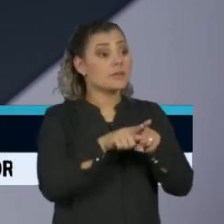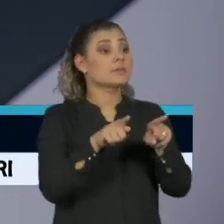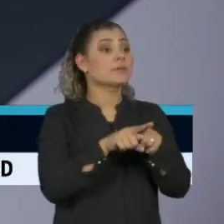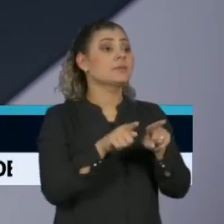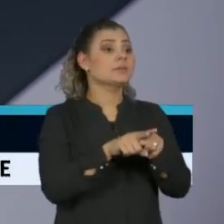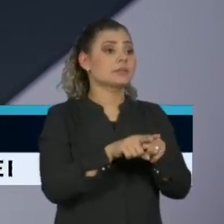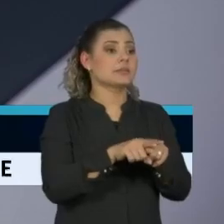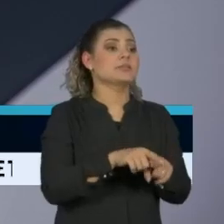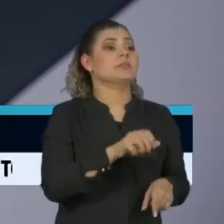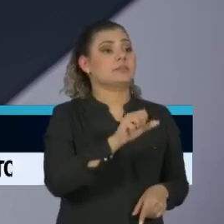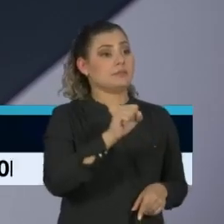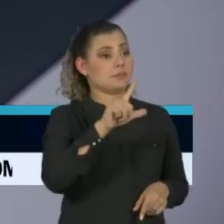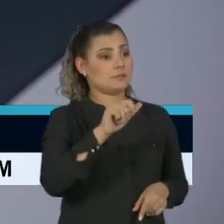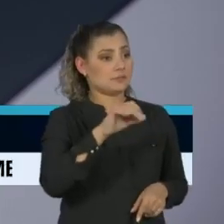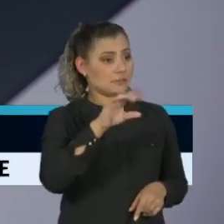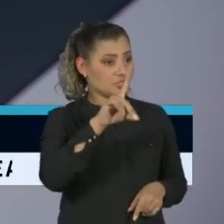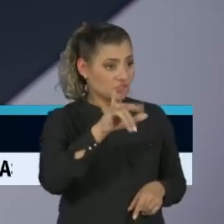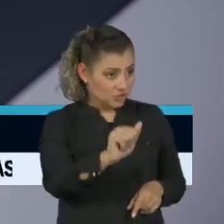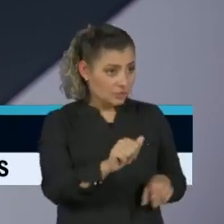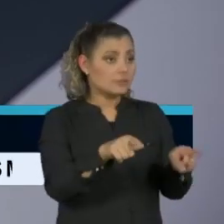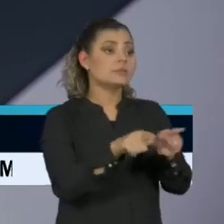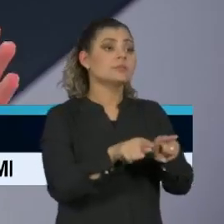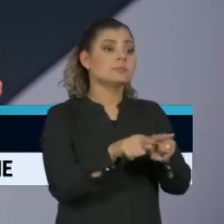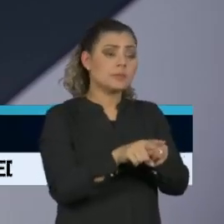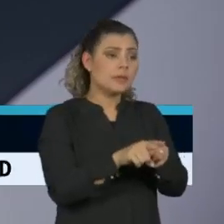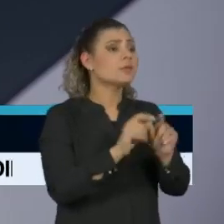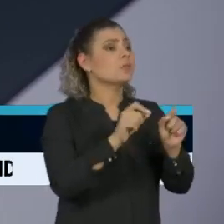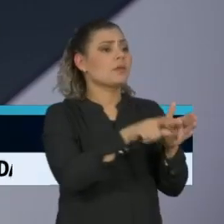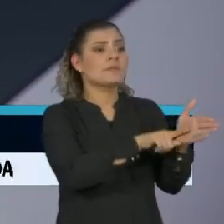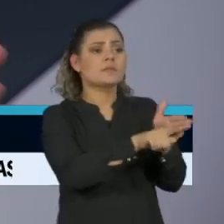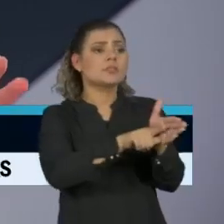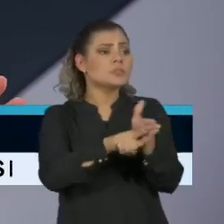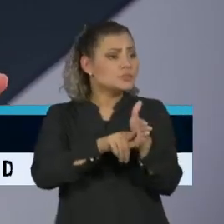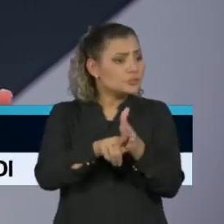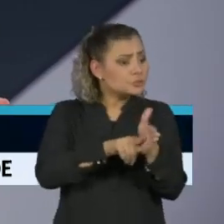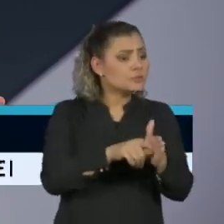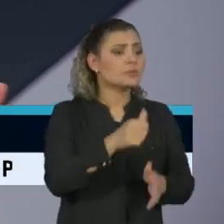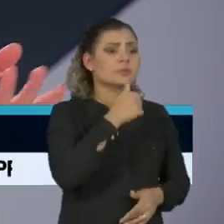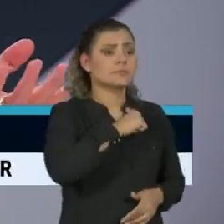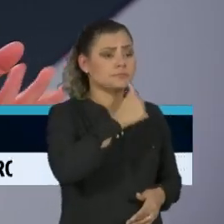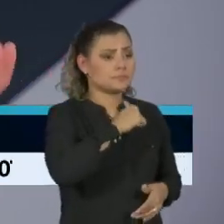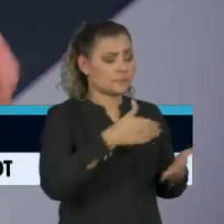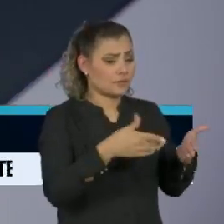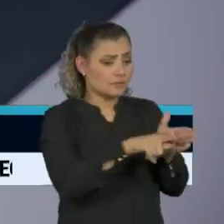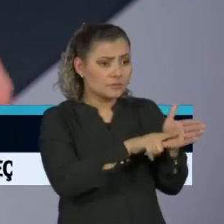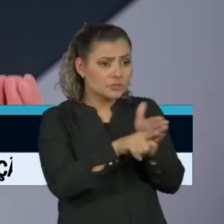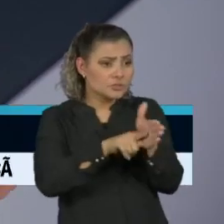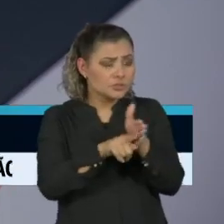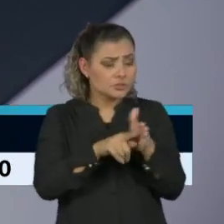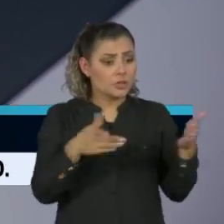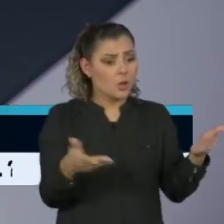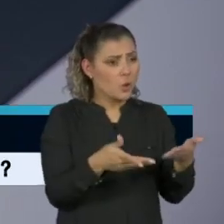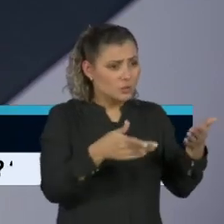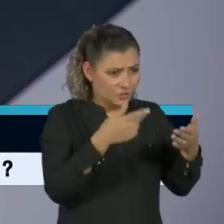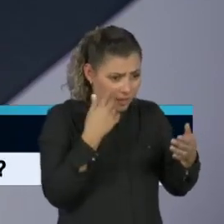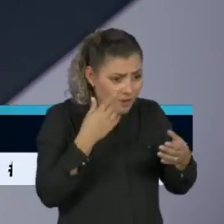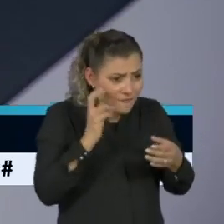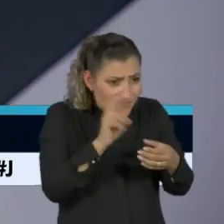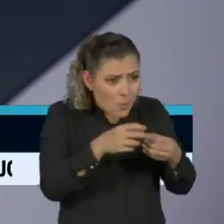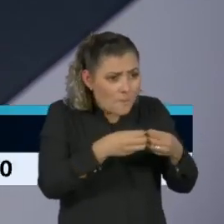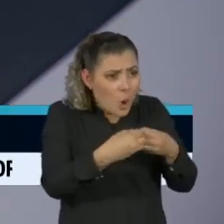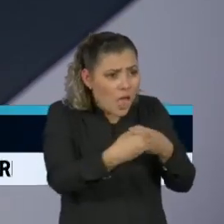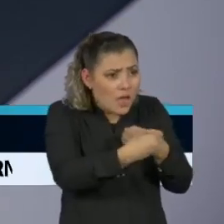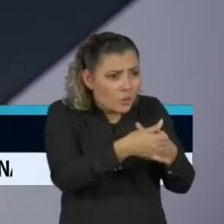semana também publicou um estudo, quem investiga muito, quem testa muito com testes moleculares, que não é tão